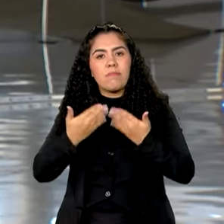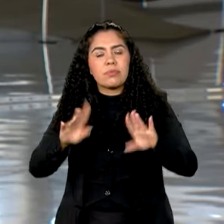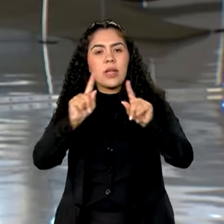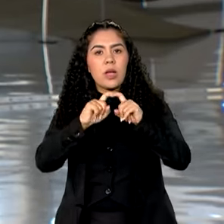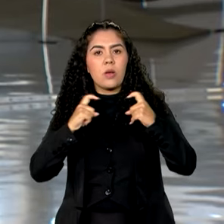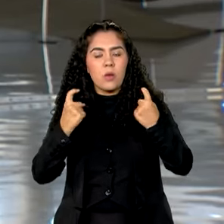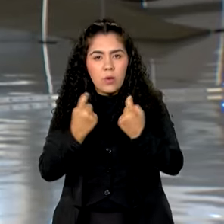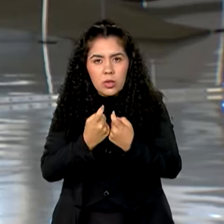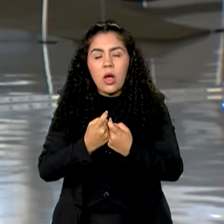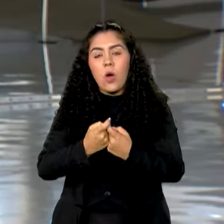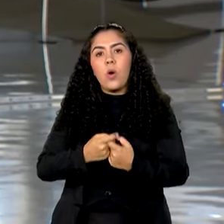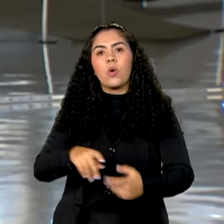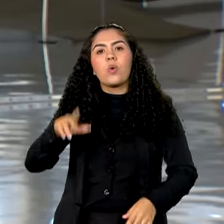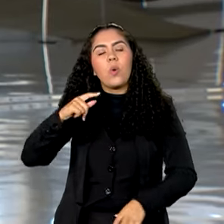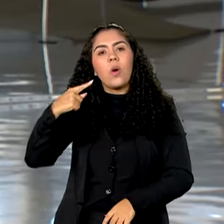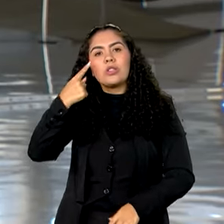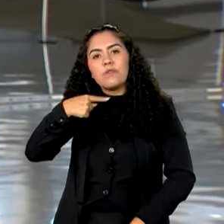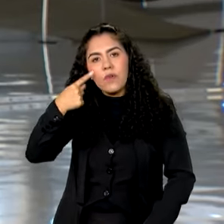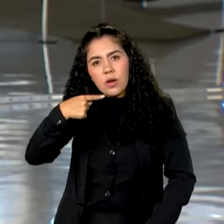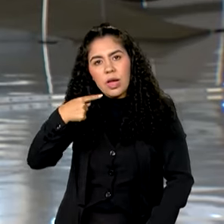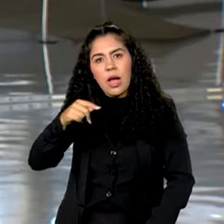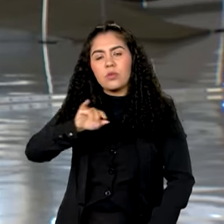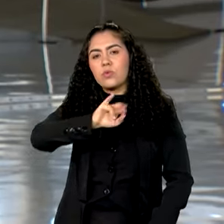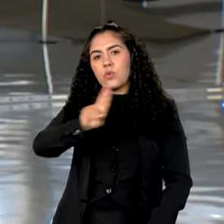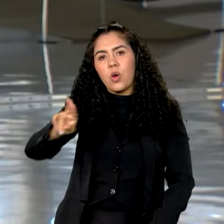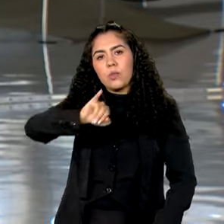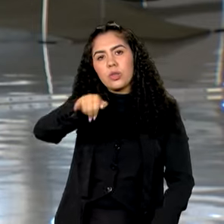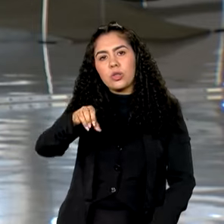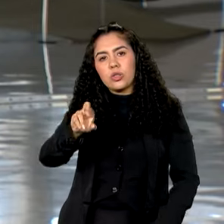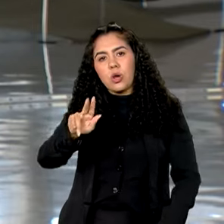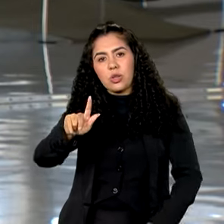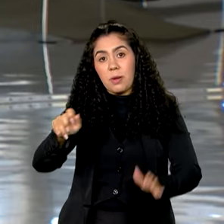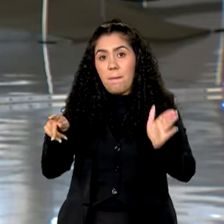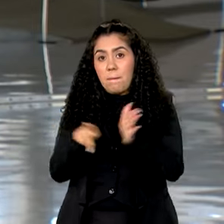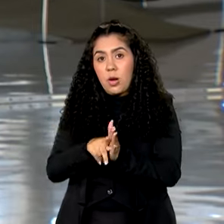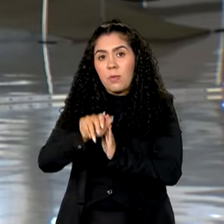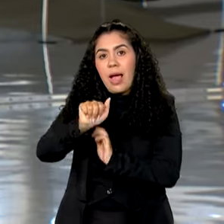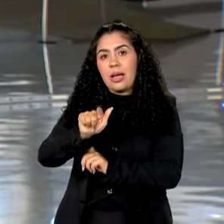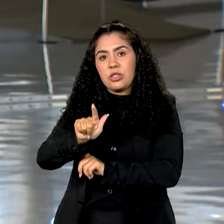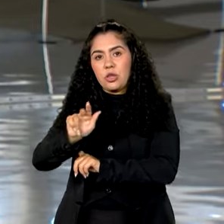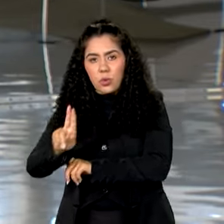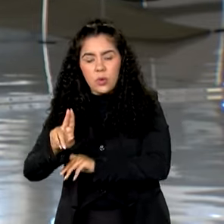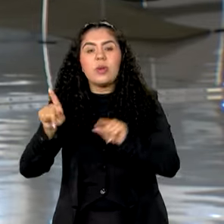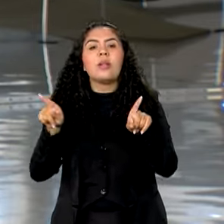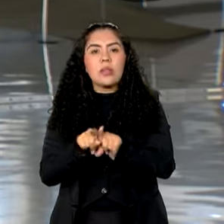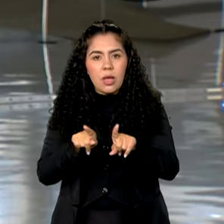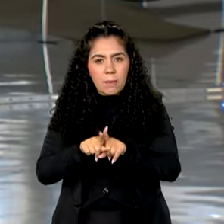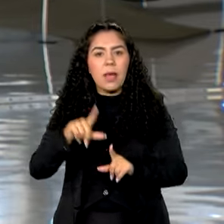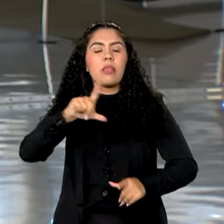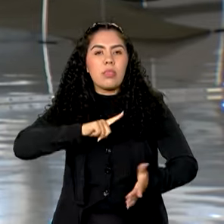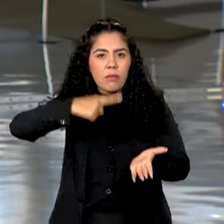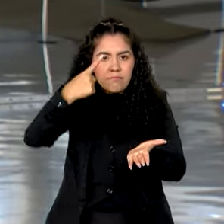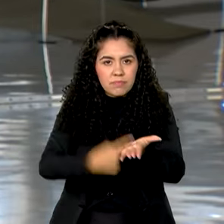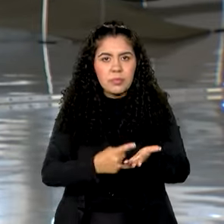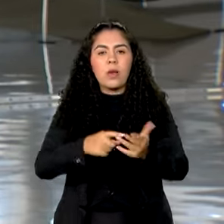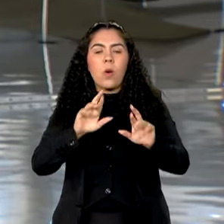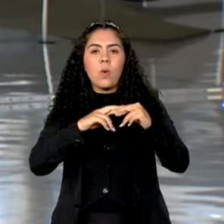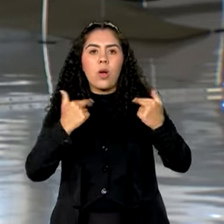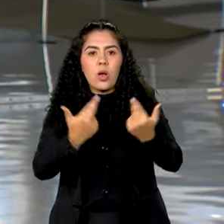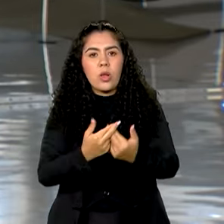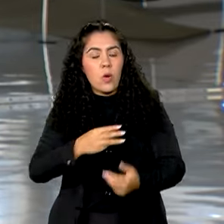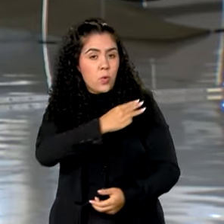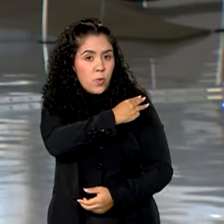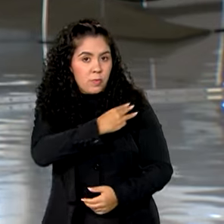advogado-geral da União, Jorge Messias. Depois, ele vai ter um outro encontro, dessa vez, com o ministro da Casa Civil, Rui